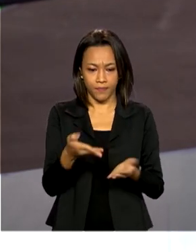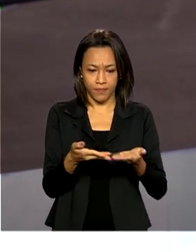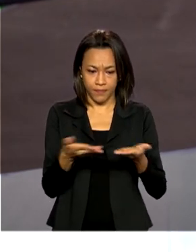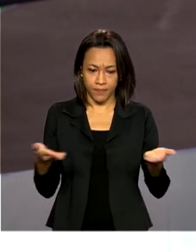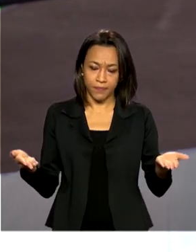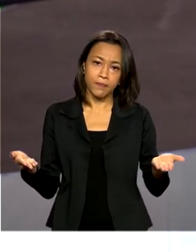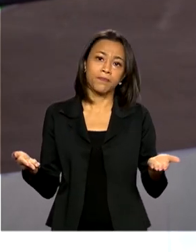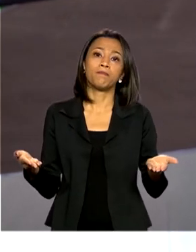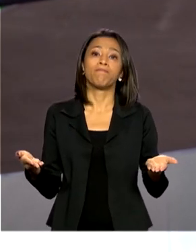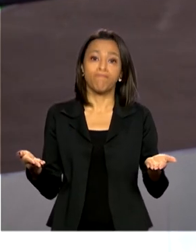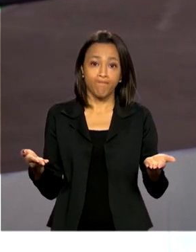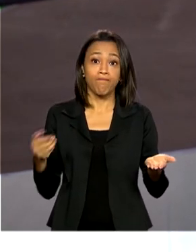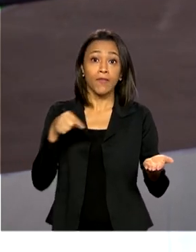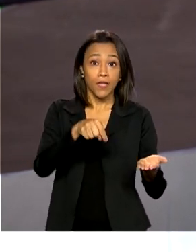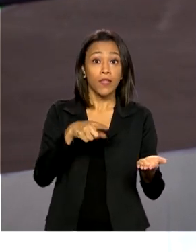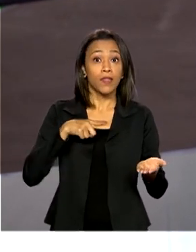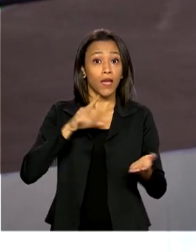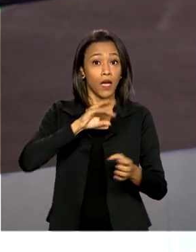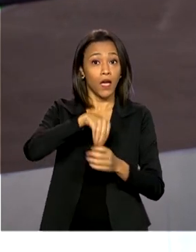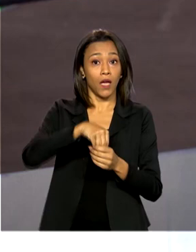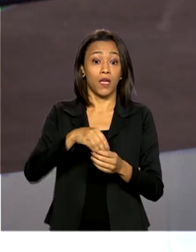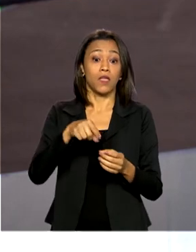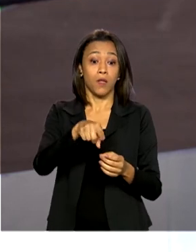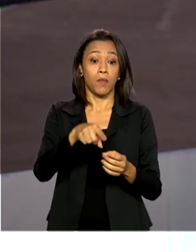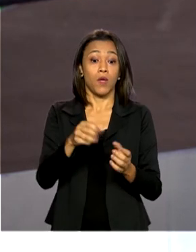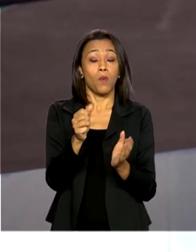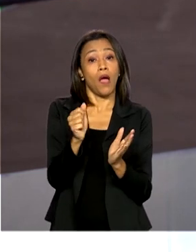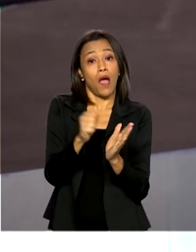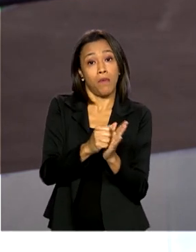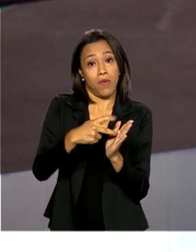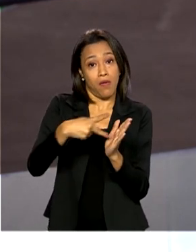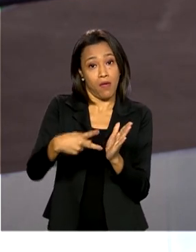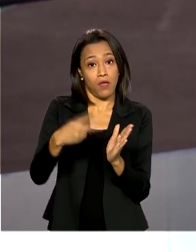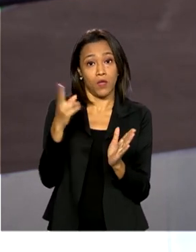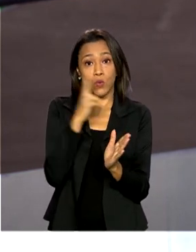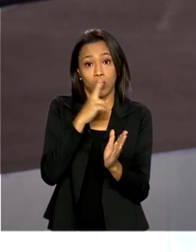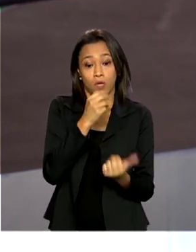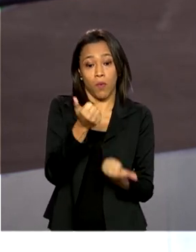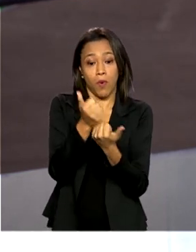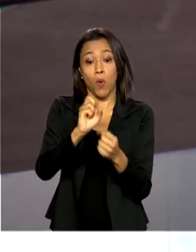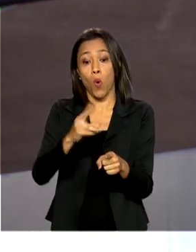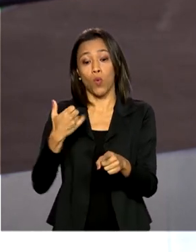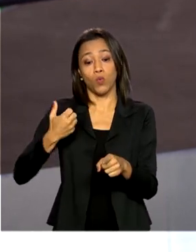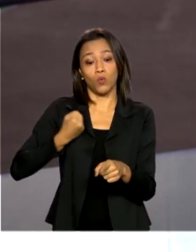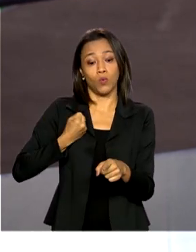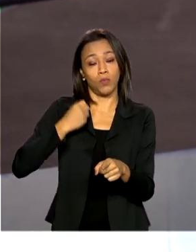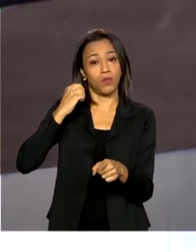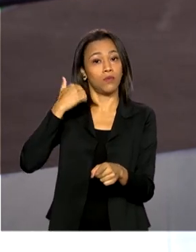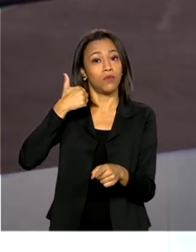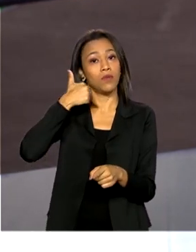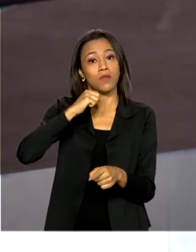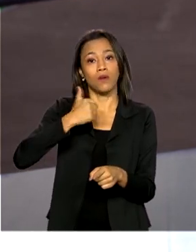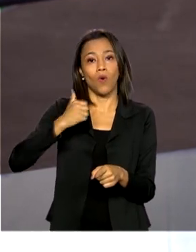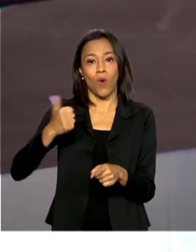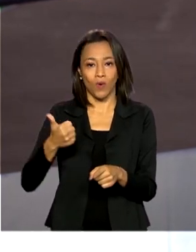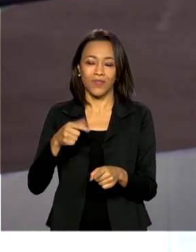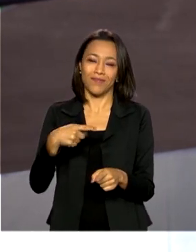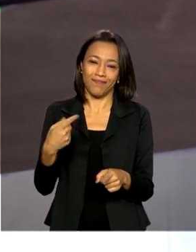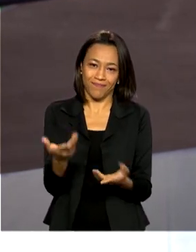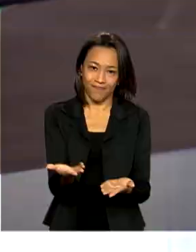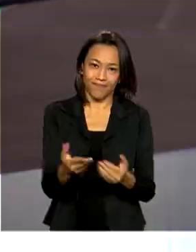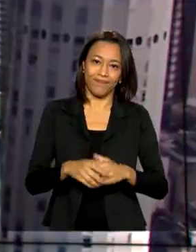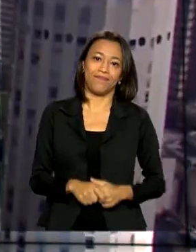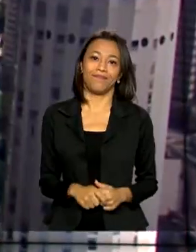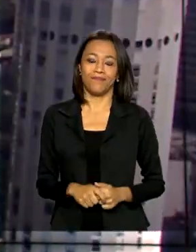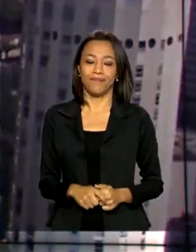.br, no próprio aplicativo Auxílio Emergencial ou pelo telefone 111. Selma Dias para o Governo Agora.